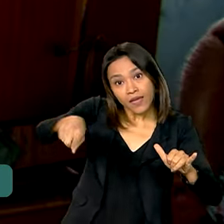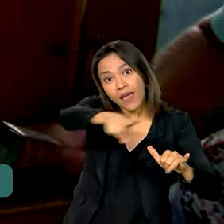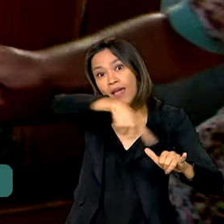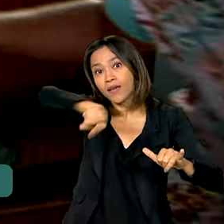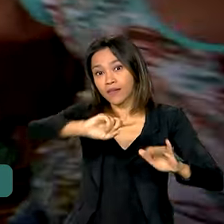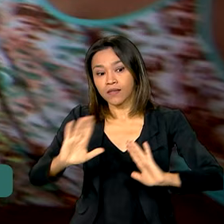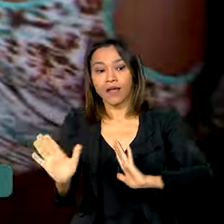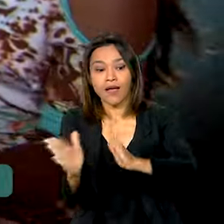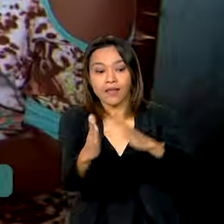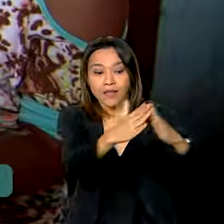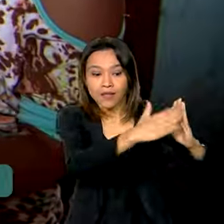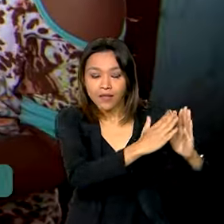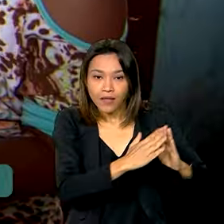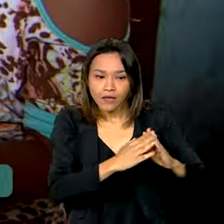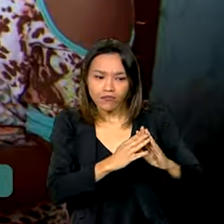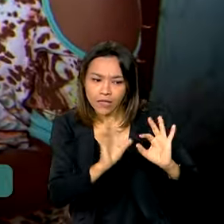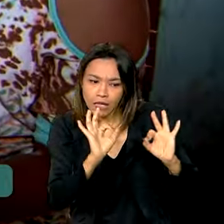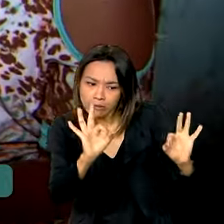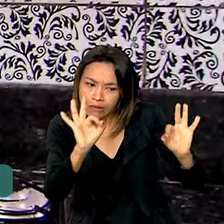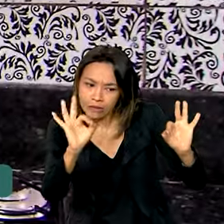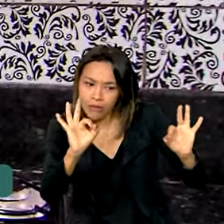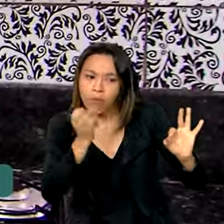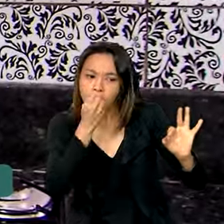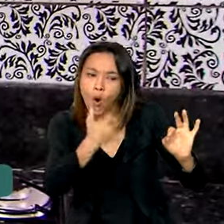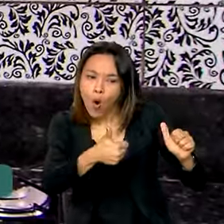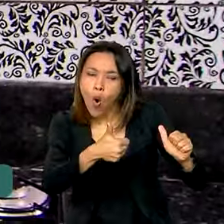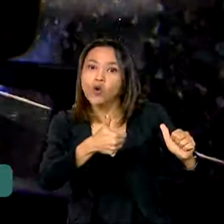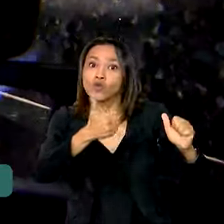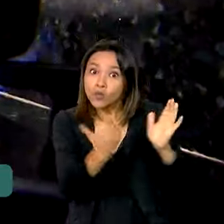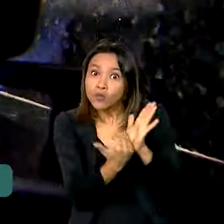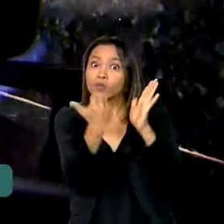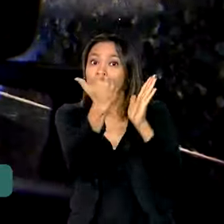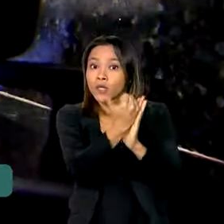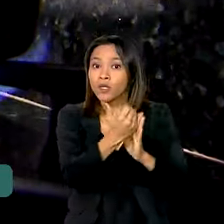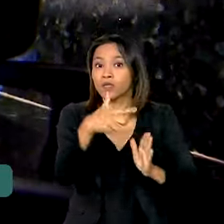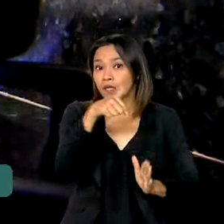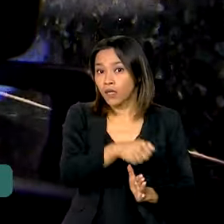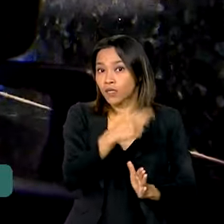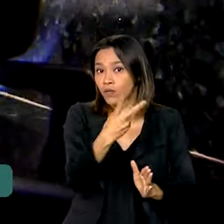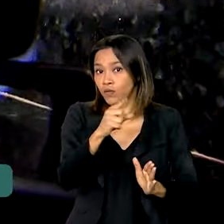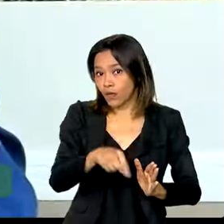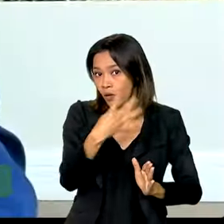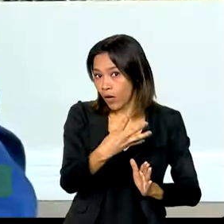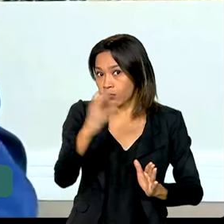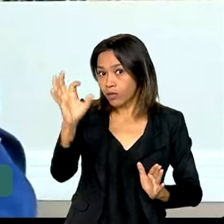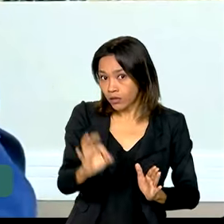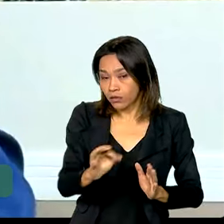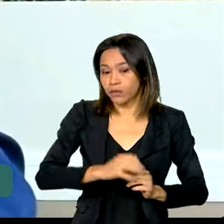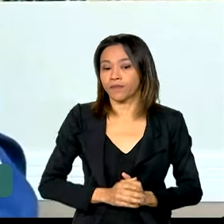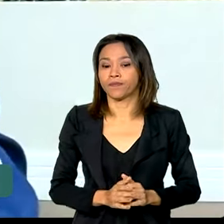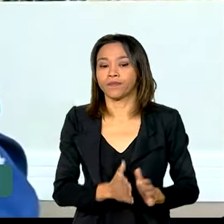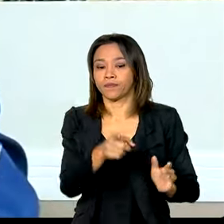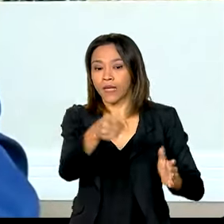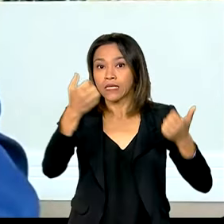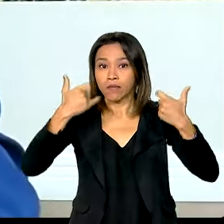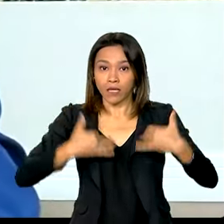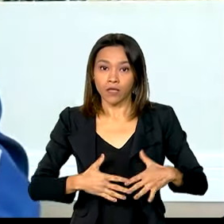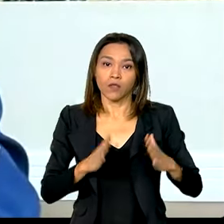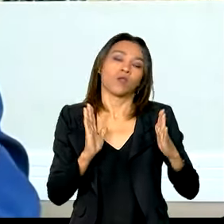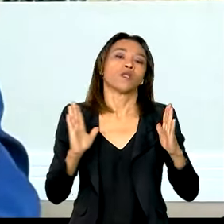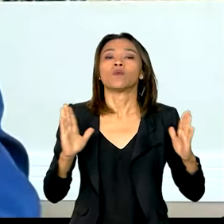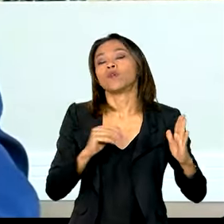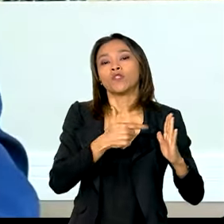garantia alimentar adequada subiu para 72,4%. No ano de 2022,